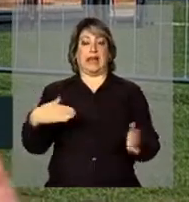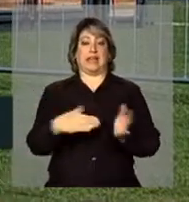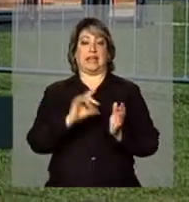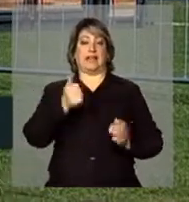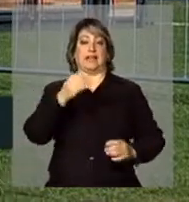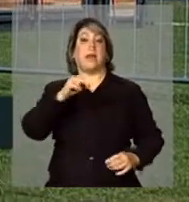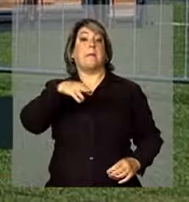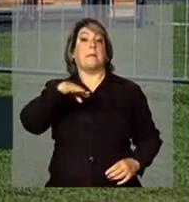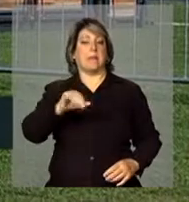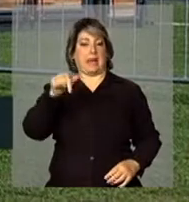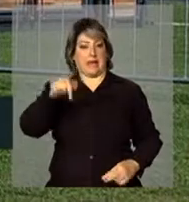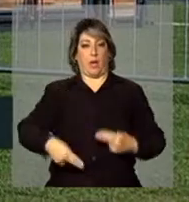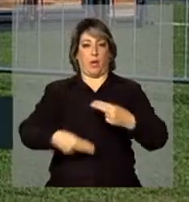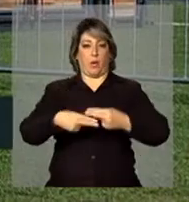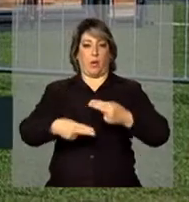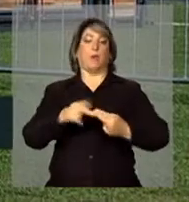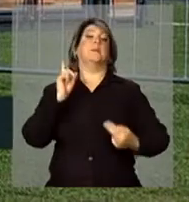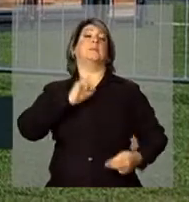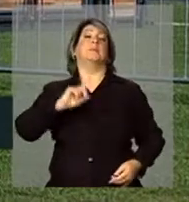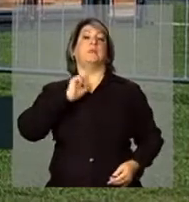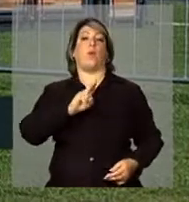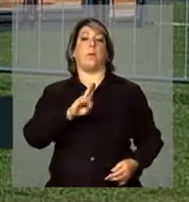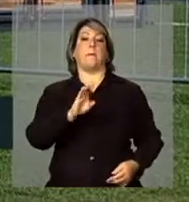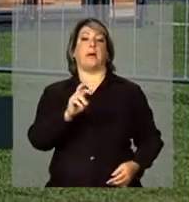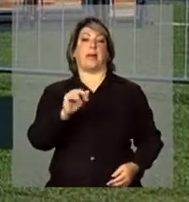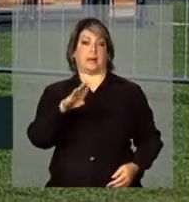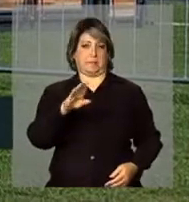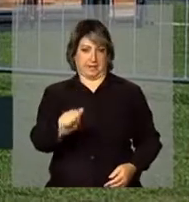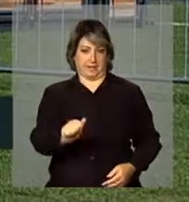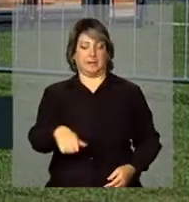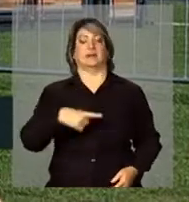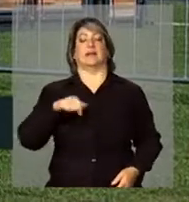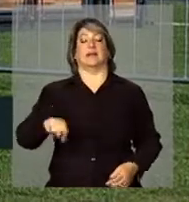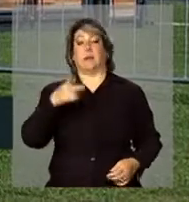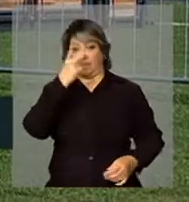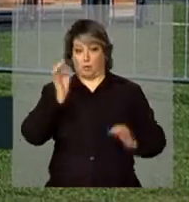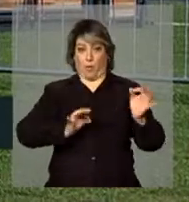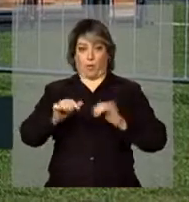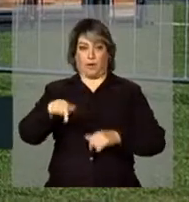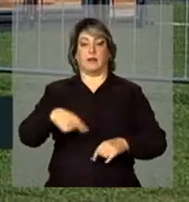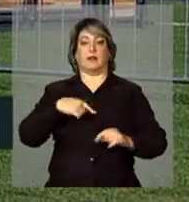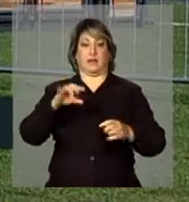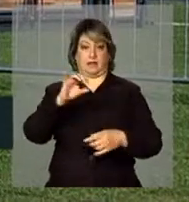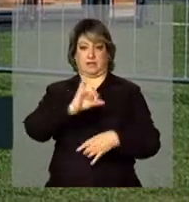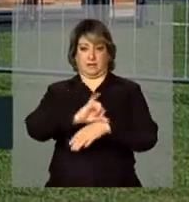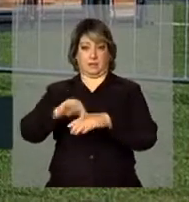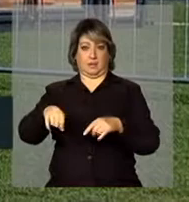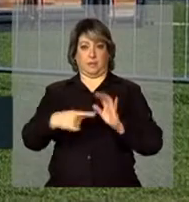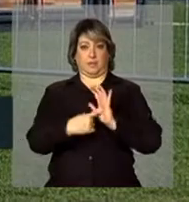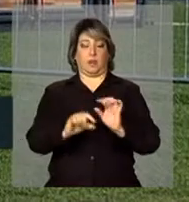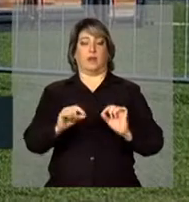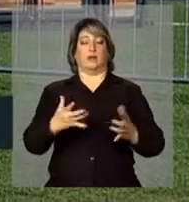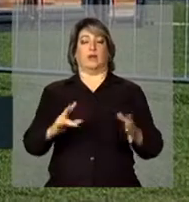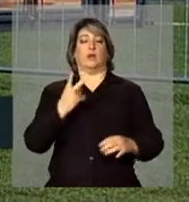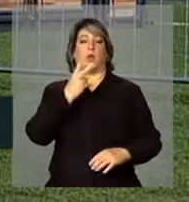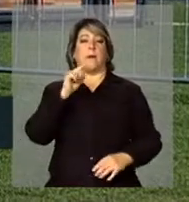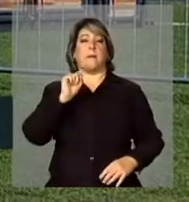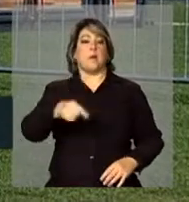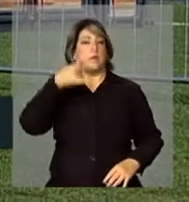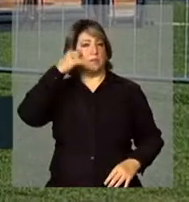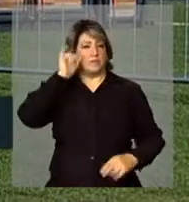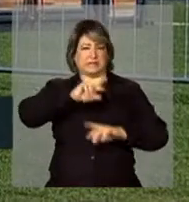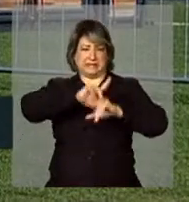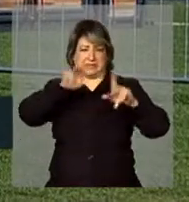aqui em Uberaba, no Triângulo Mineiro. Segundo os organizadores, a feira deve reunir cerca de duas mil cabeças de gado e